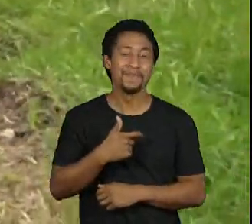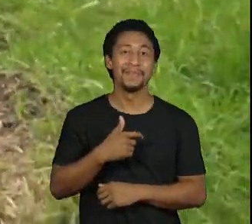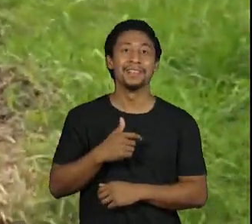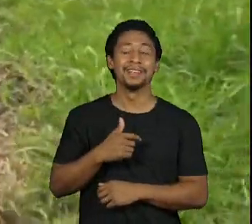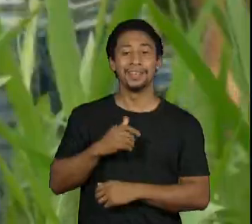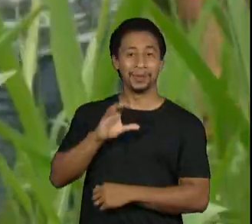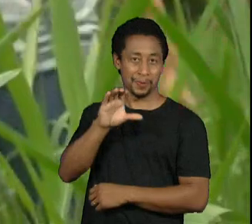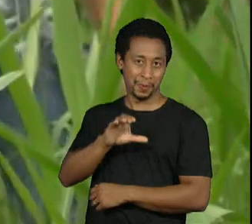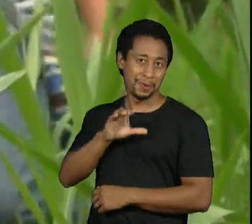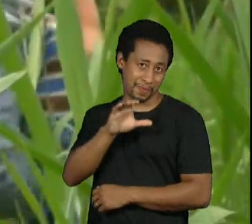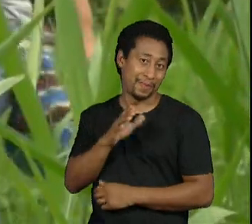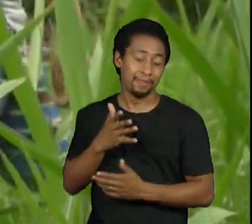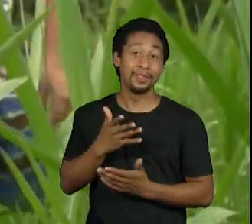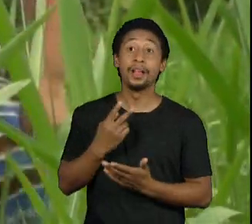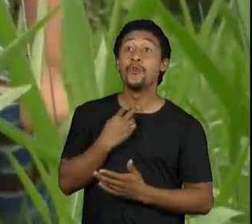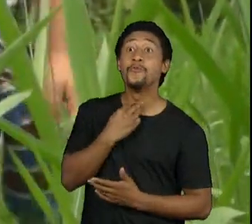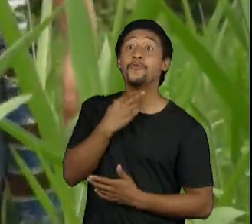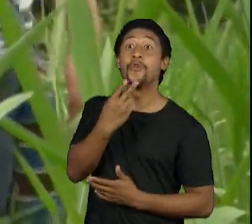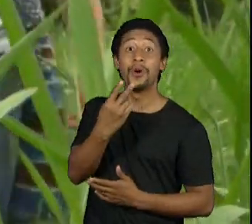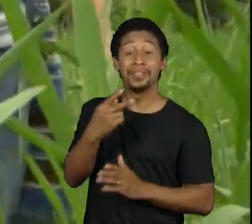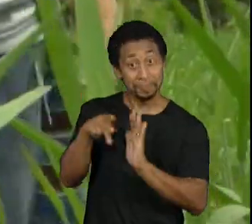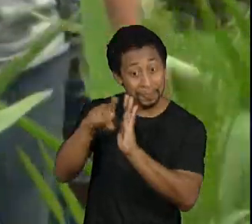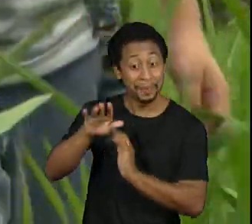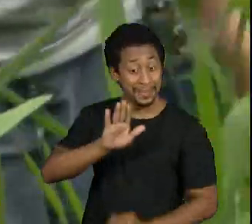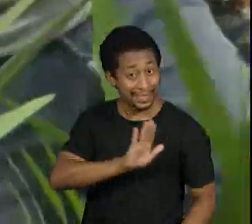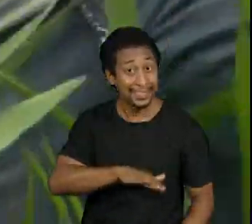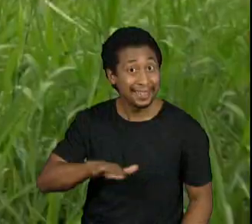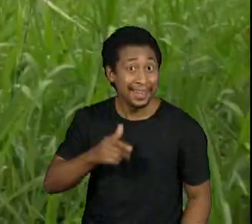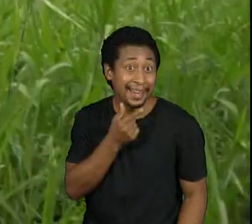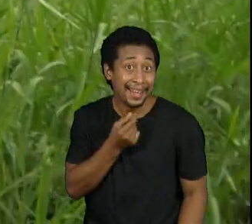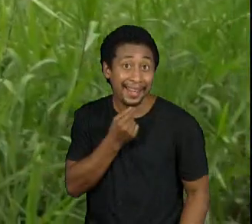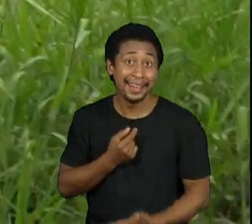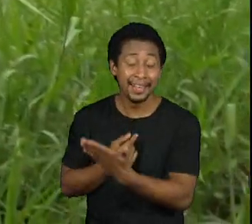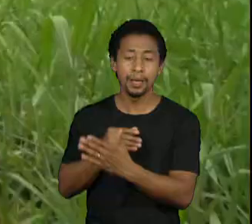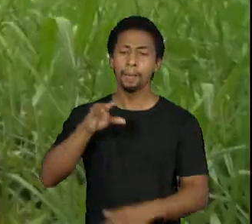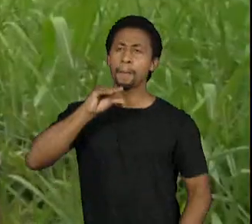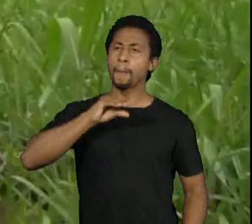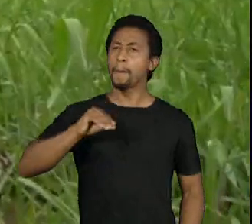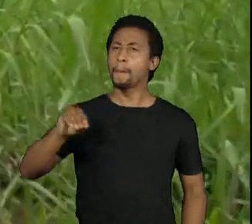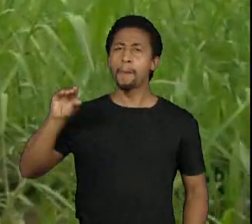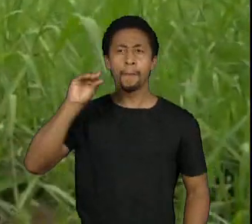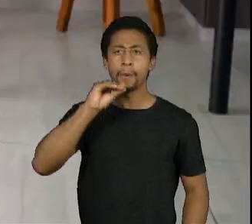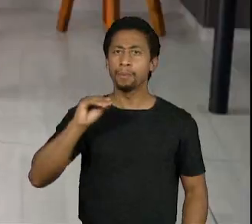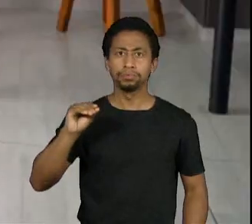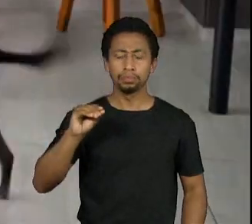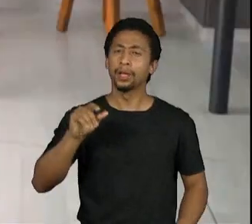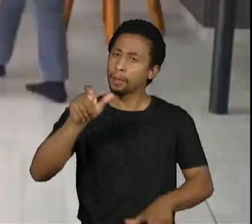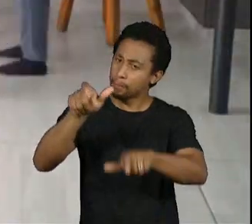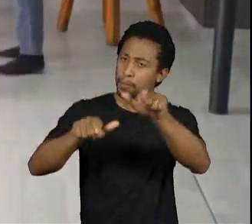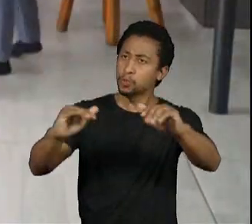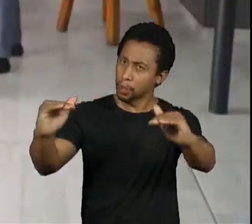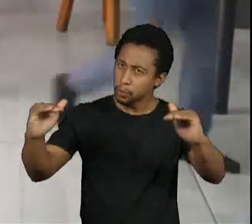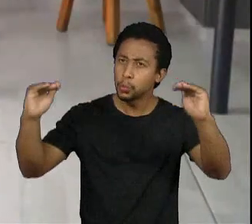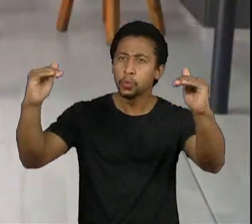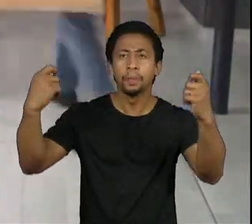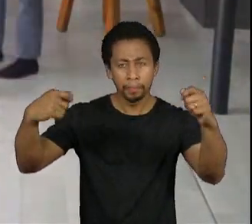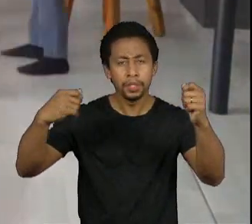A voz é de criança. O discurso tem que ser ouvido por muita gente grande.